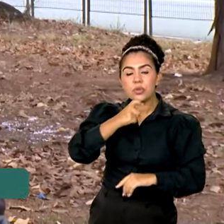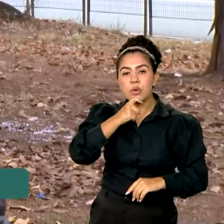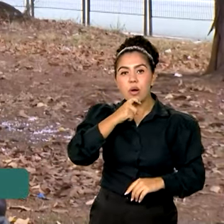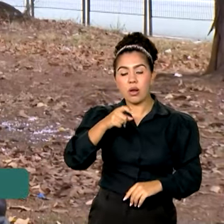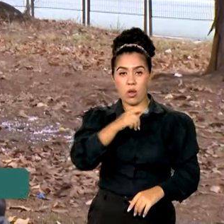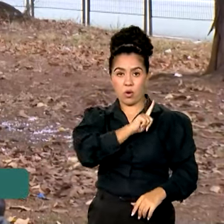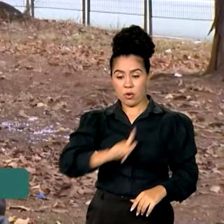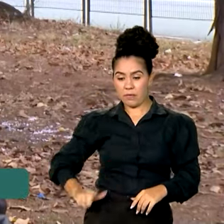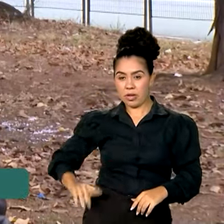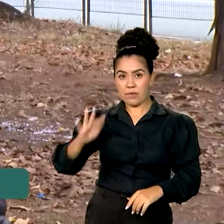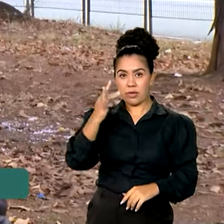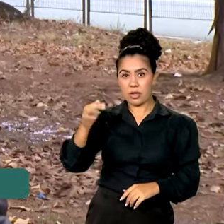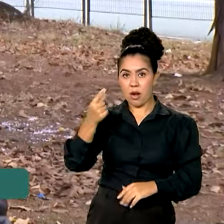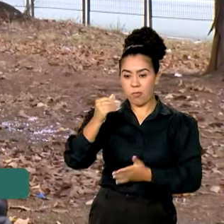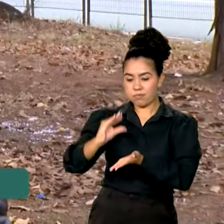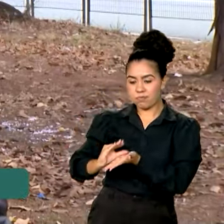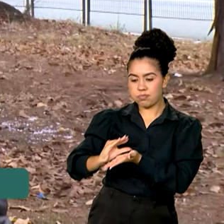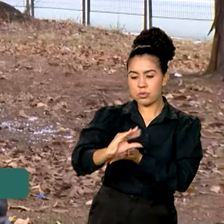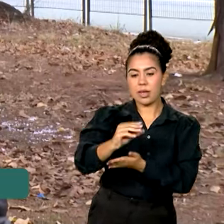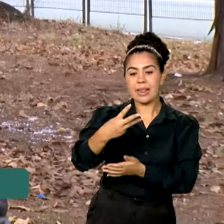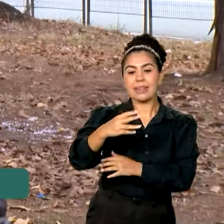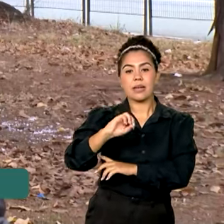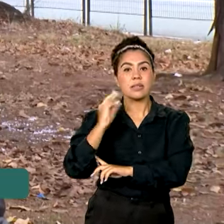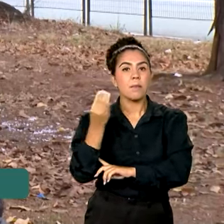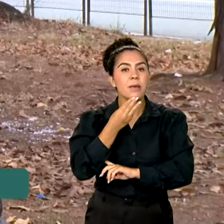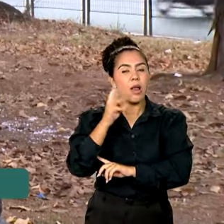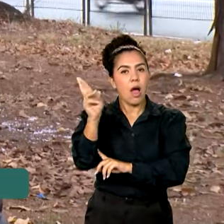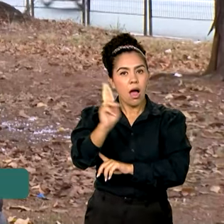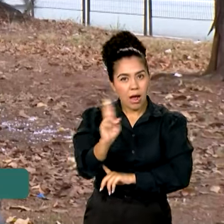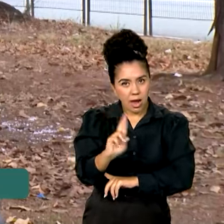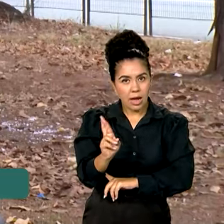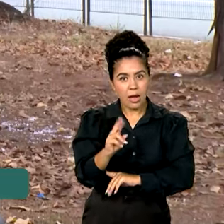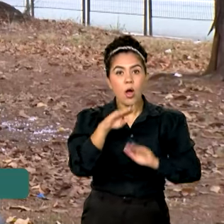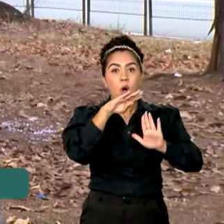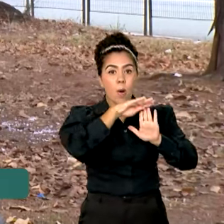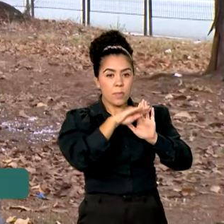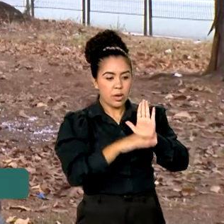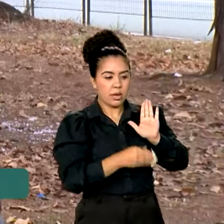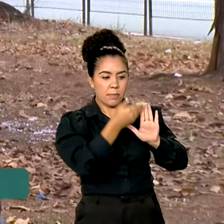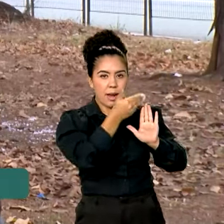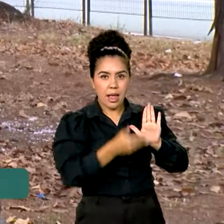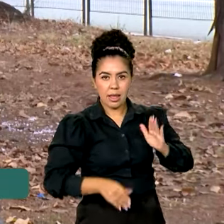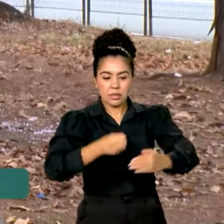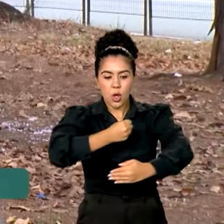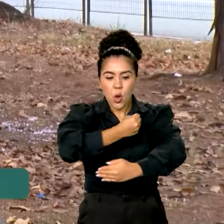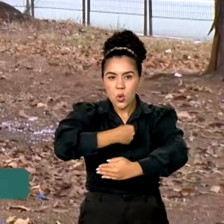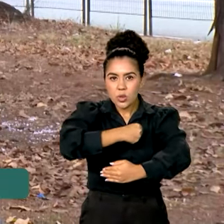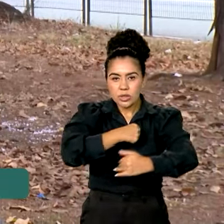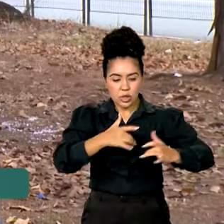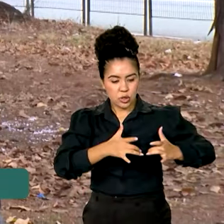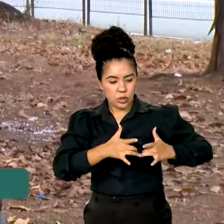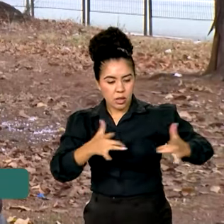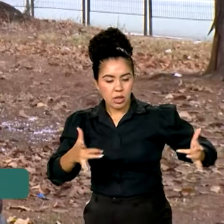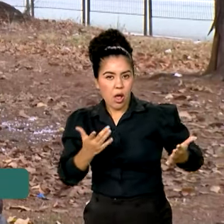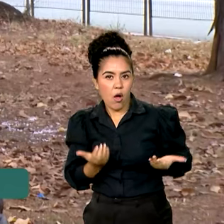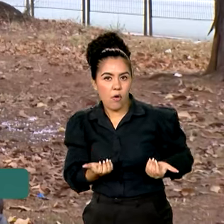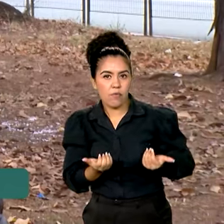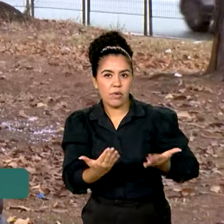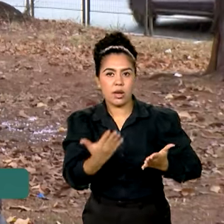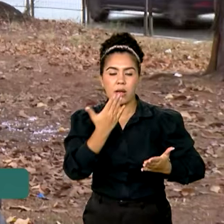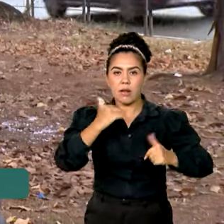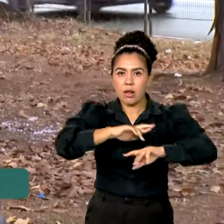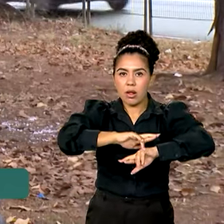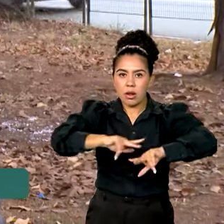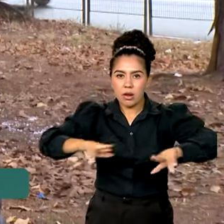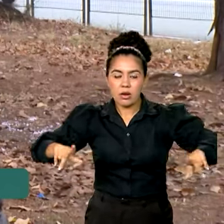milhões de reais nessas iniciativas. O programa Cozinha Solidária fornece alimentos, ajuda